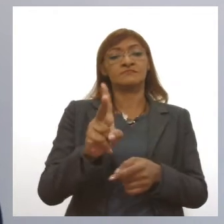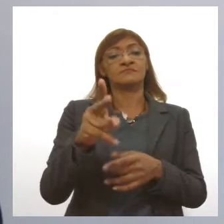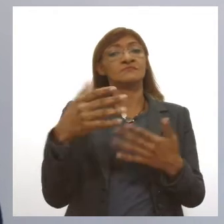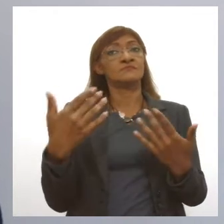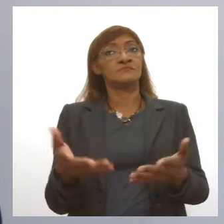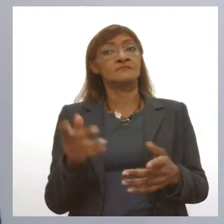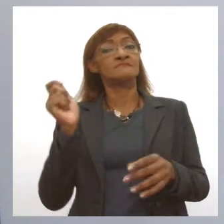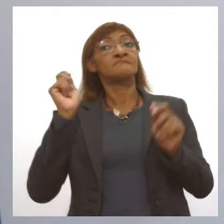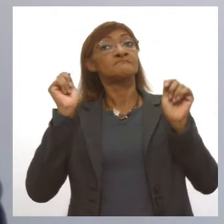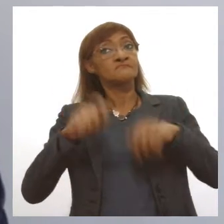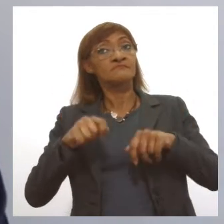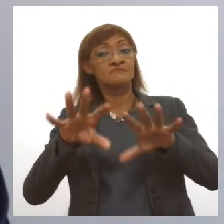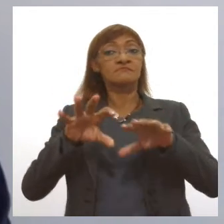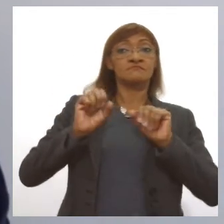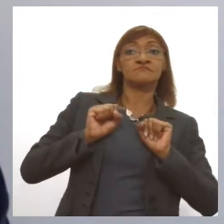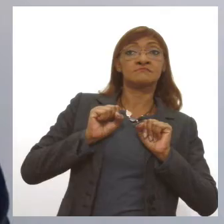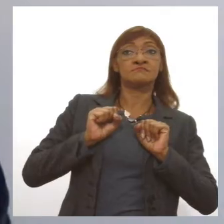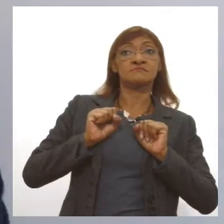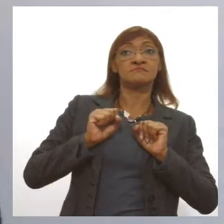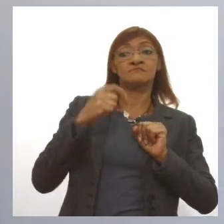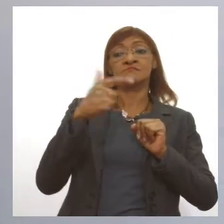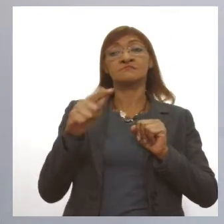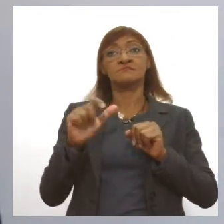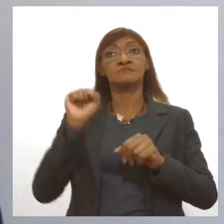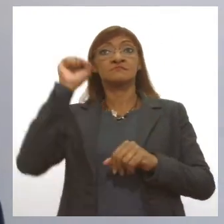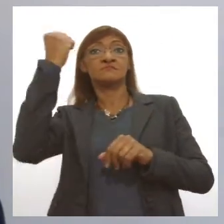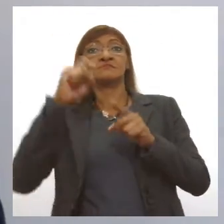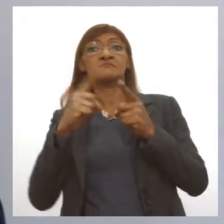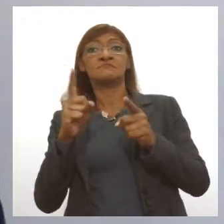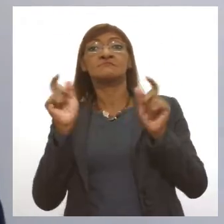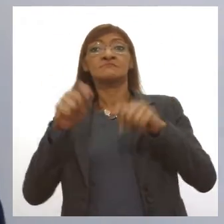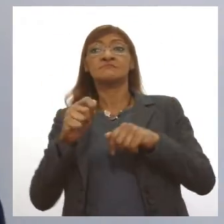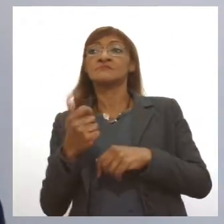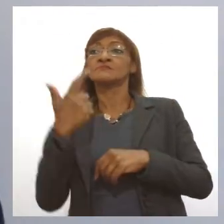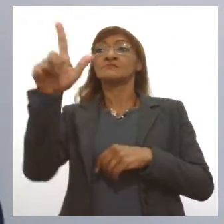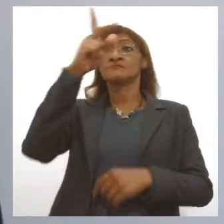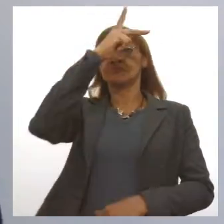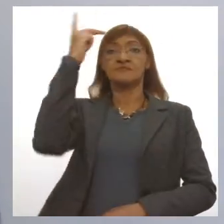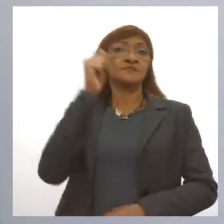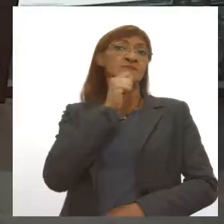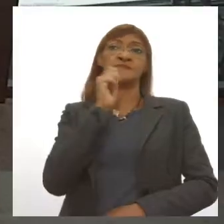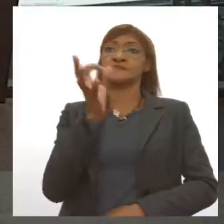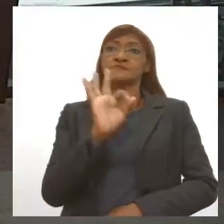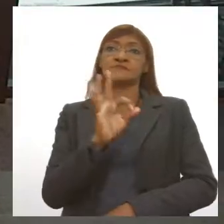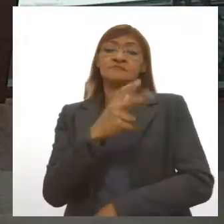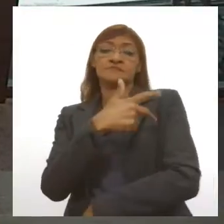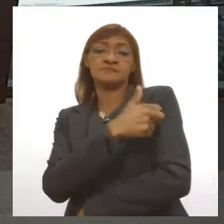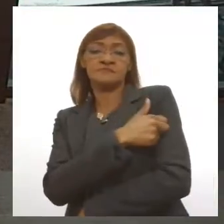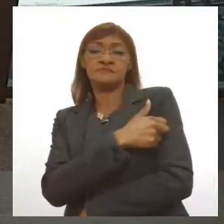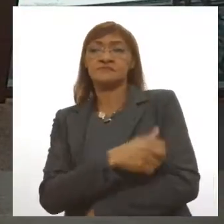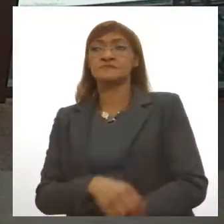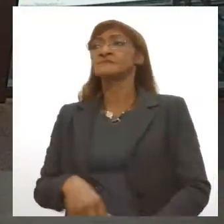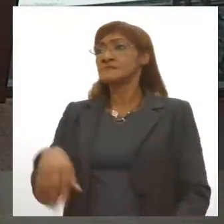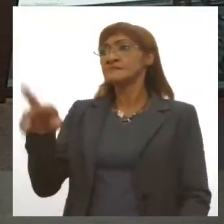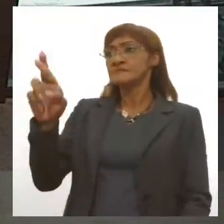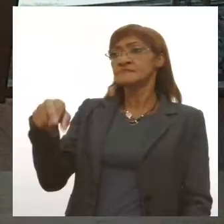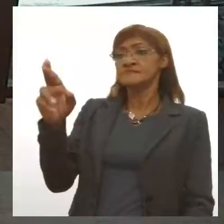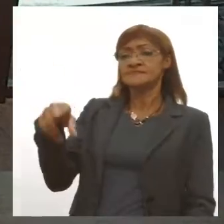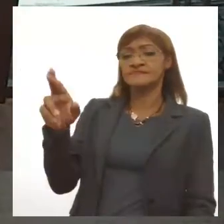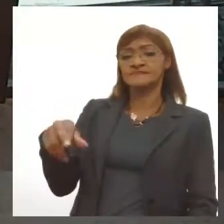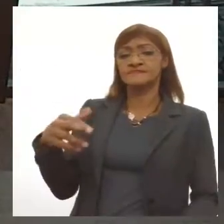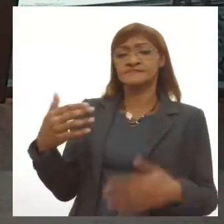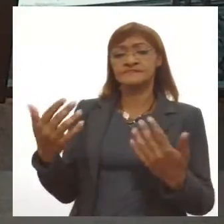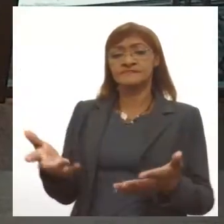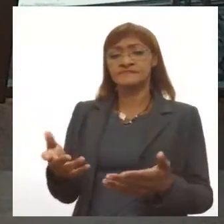não ter doença grave, mas pode transmitir para outra pessoa que ainda não tomou a vacina. É justamente esse ponto aí. O senhor falou,